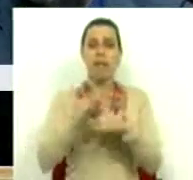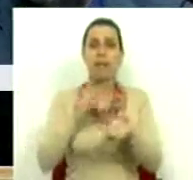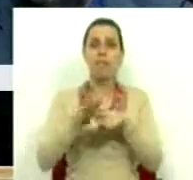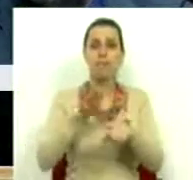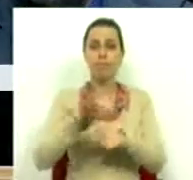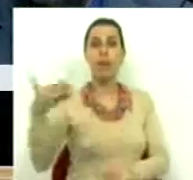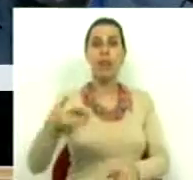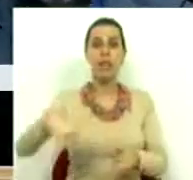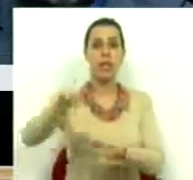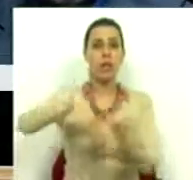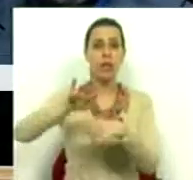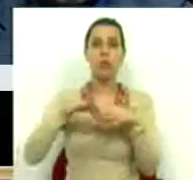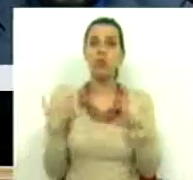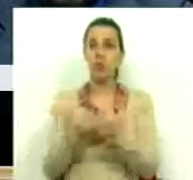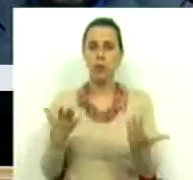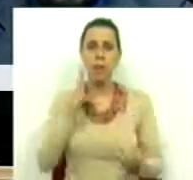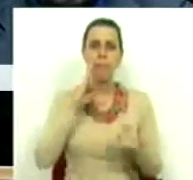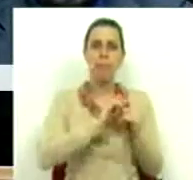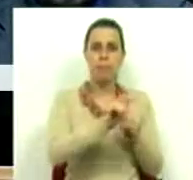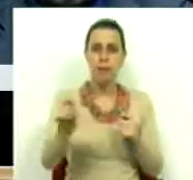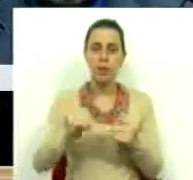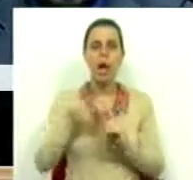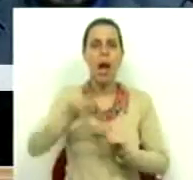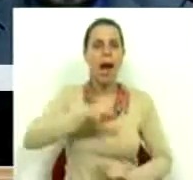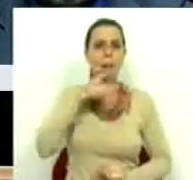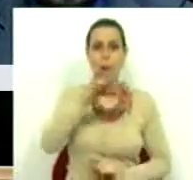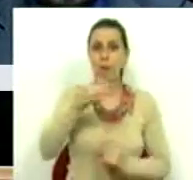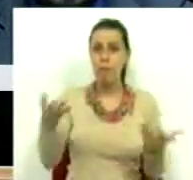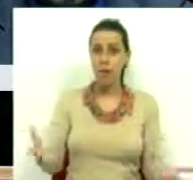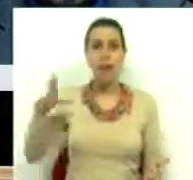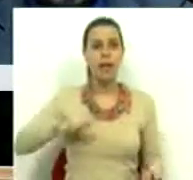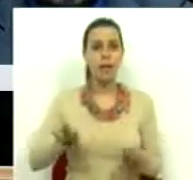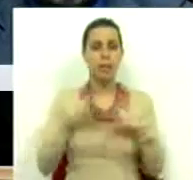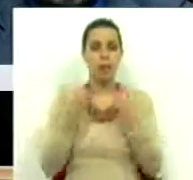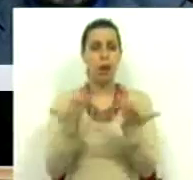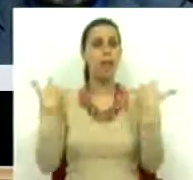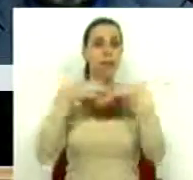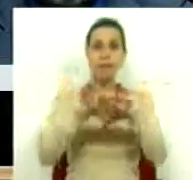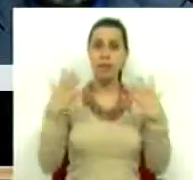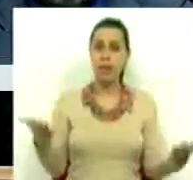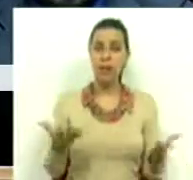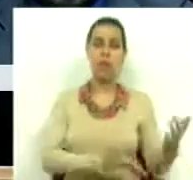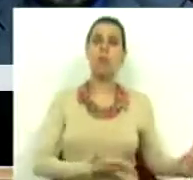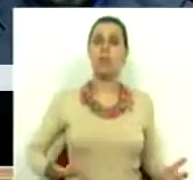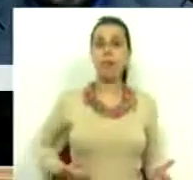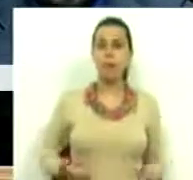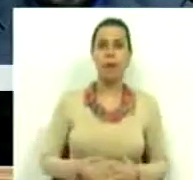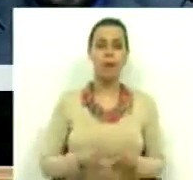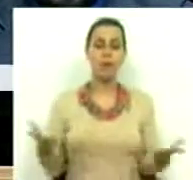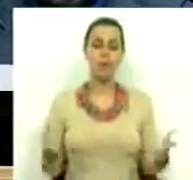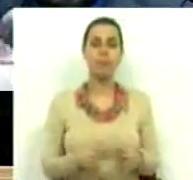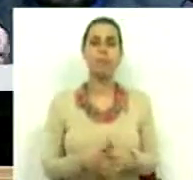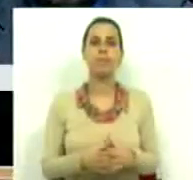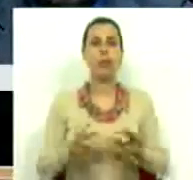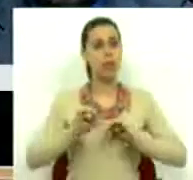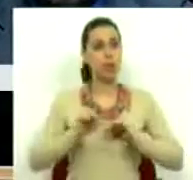sobretudo nos direitos sociais, as pensões, os abonos de família, o rendimento social de inserção, o desemprego. E,